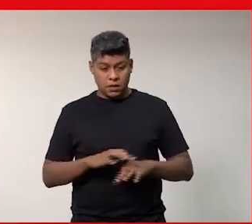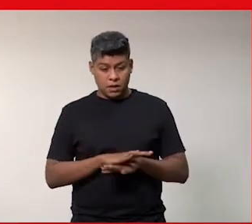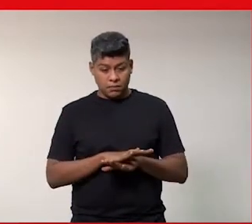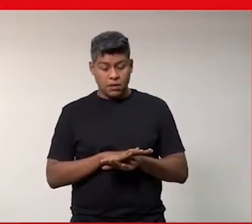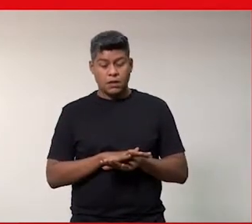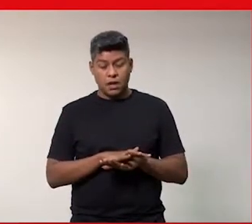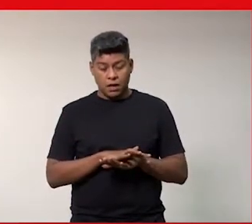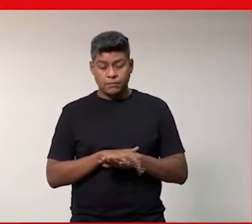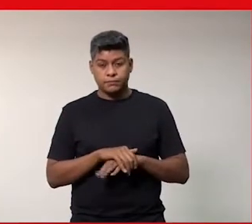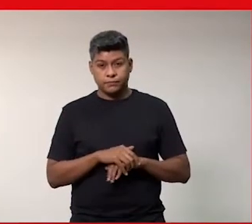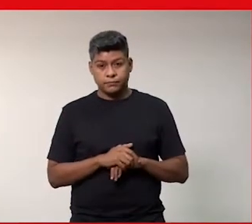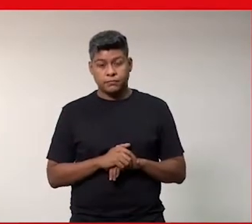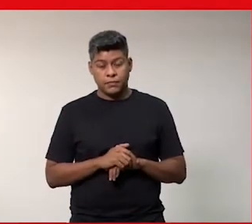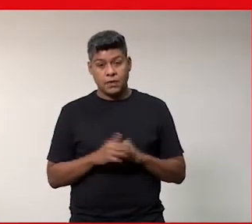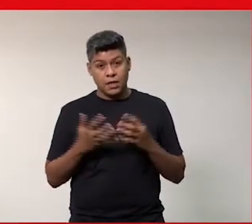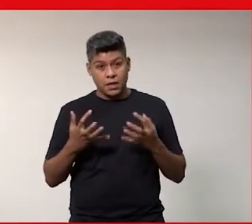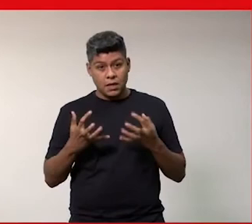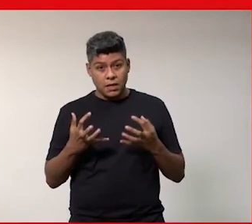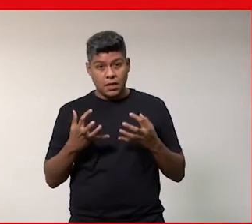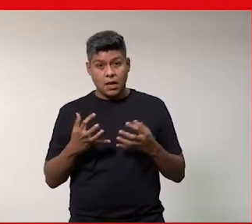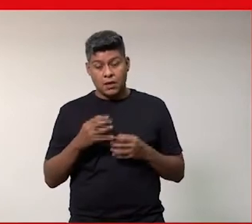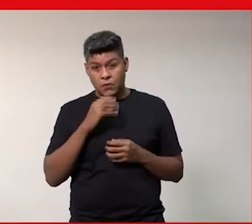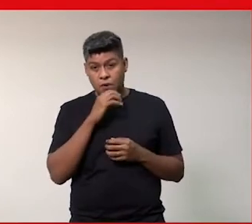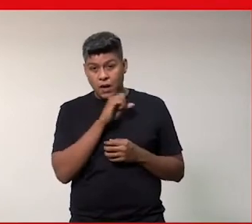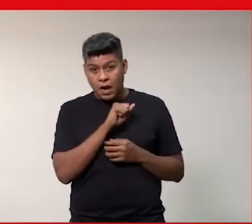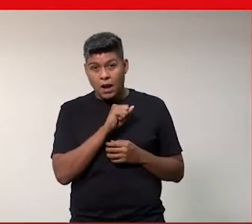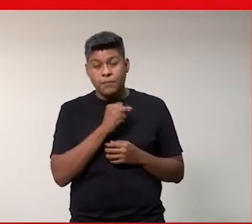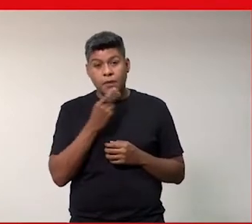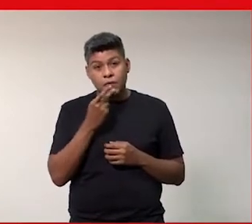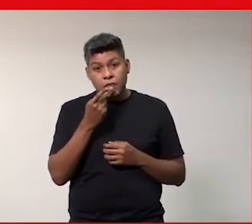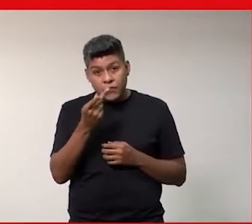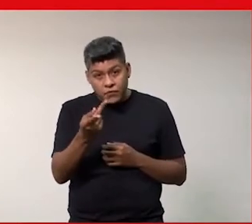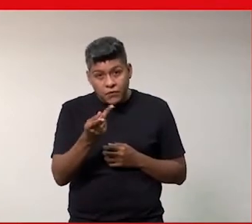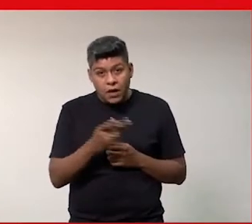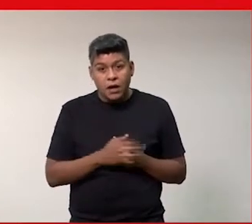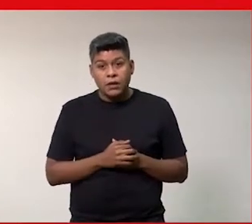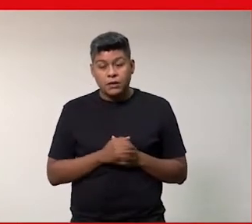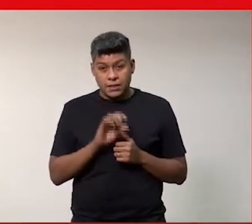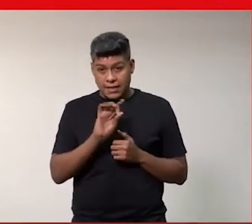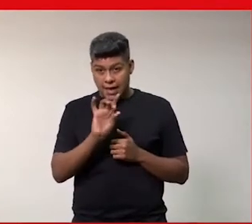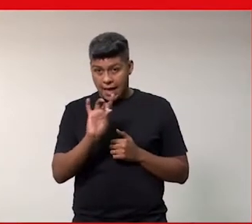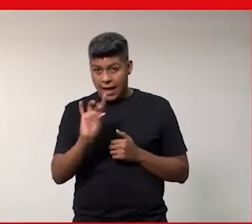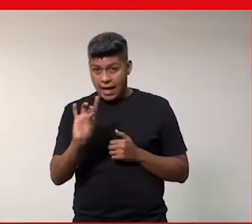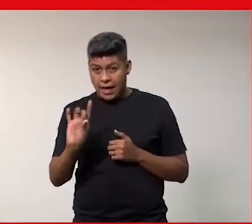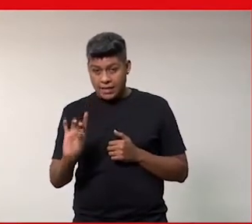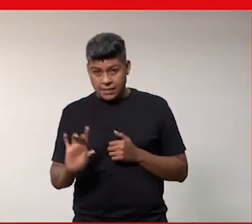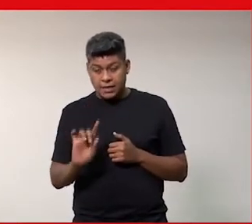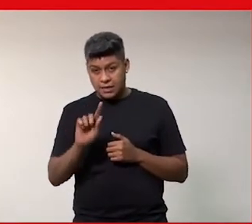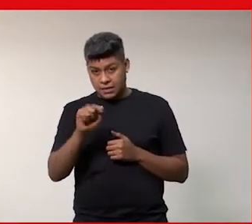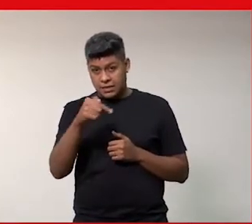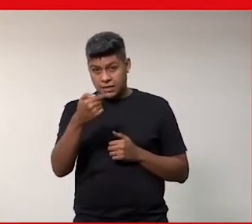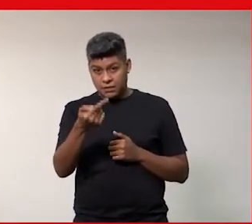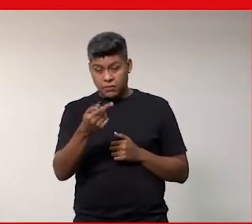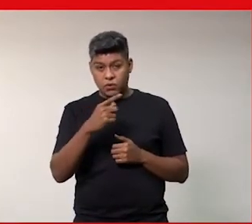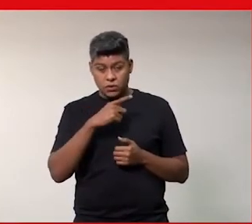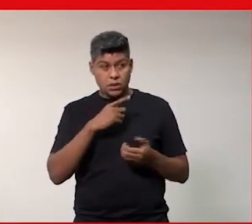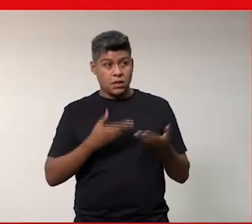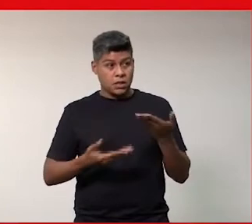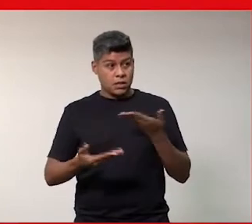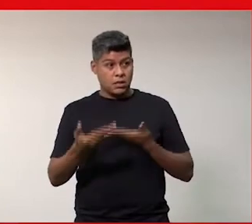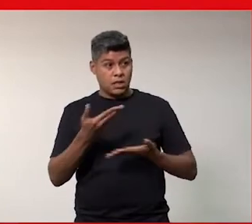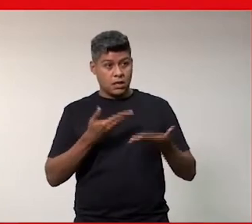painel né então gostaria de abrir brevemente para uma fala de cada uma de vocês porque depois tem uma interação